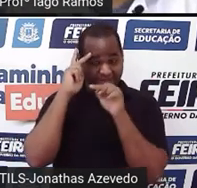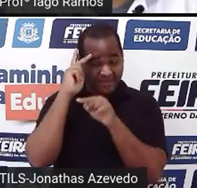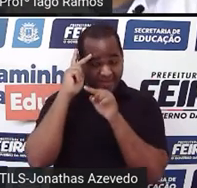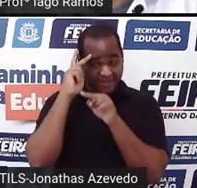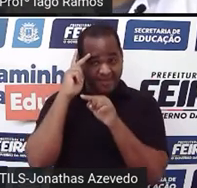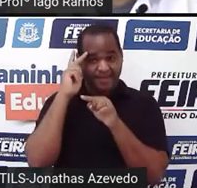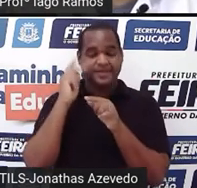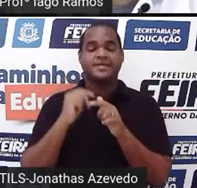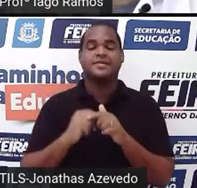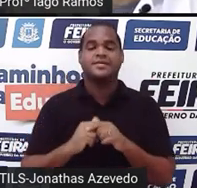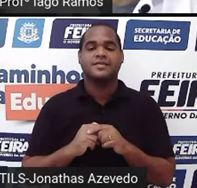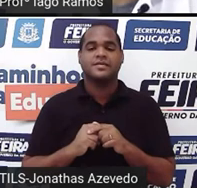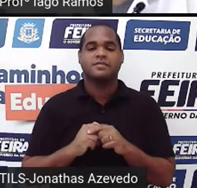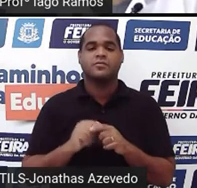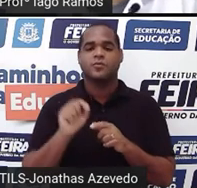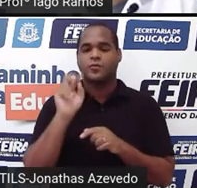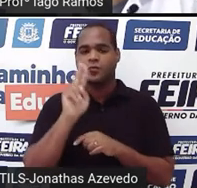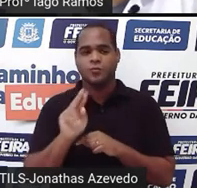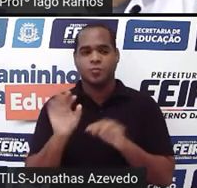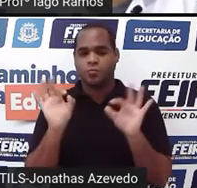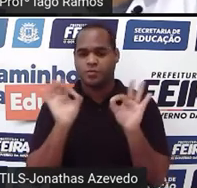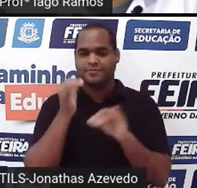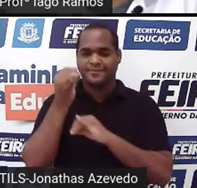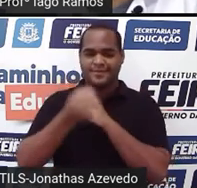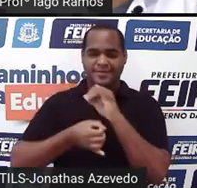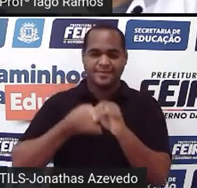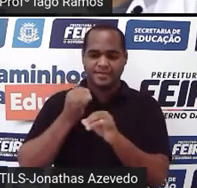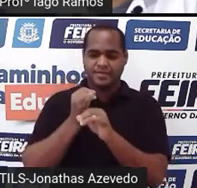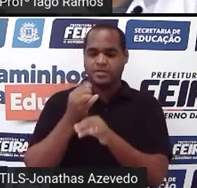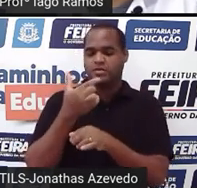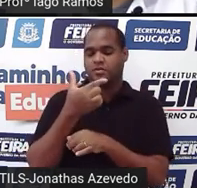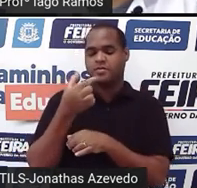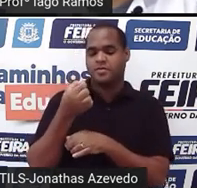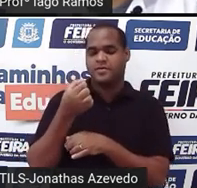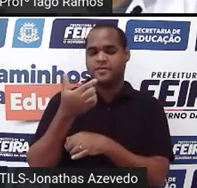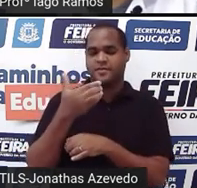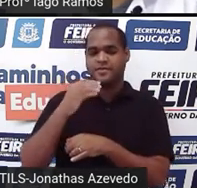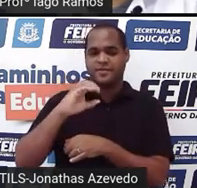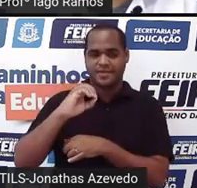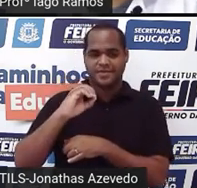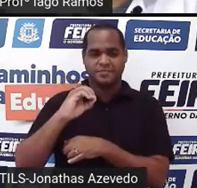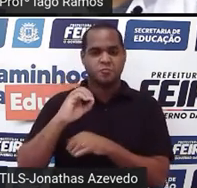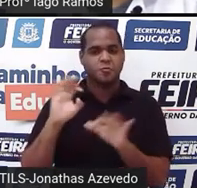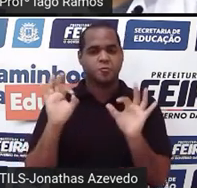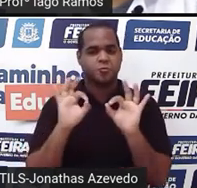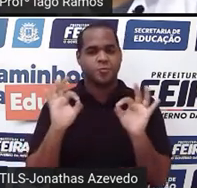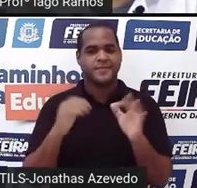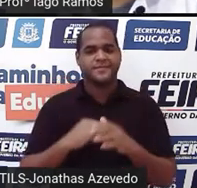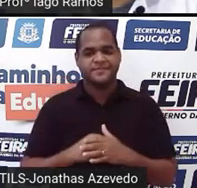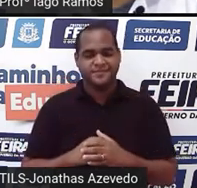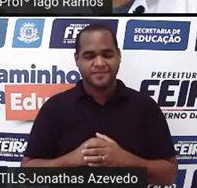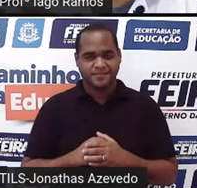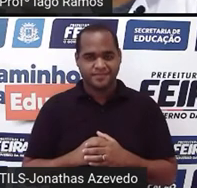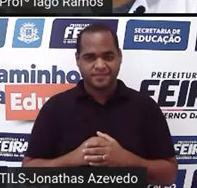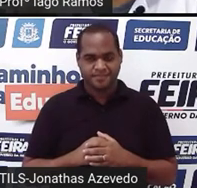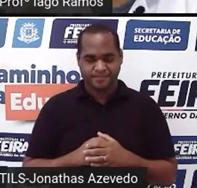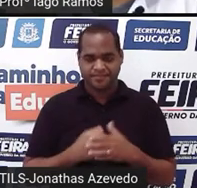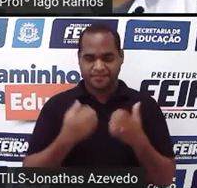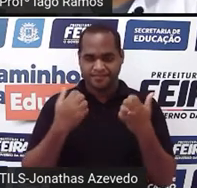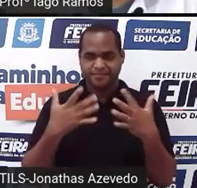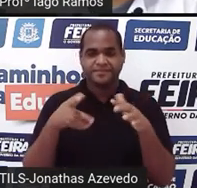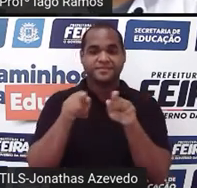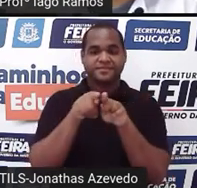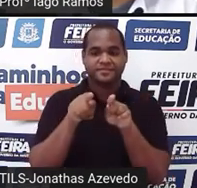não usaram internet no ano de 2020, tá bom? E a gente vê ali ainda também uma